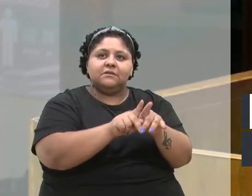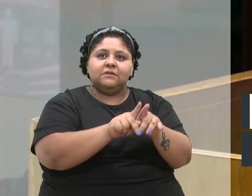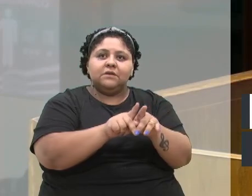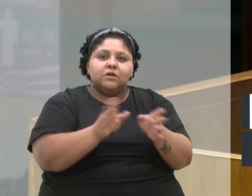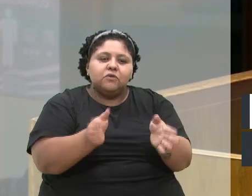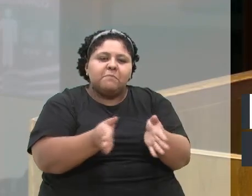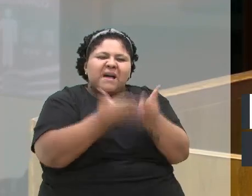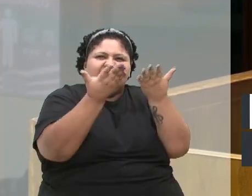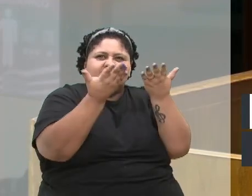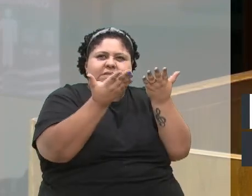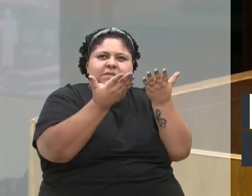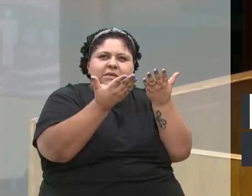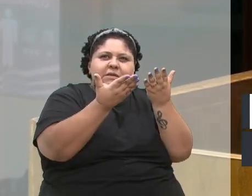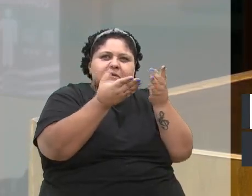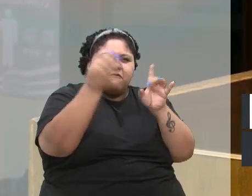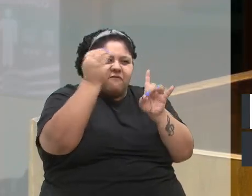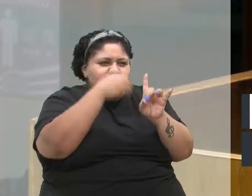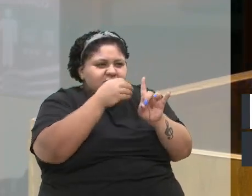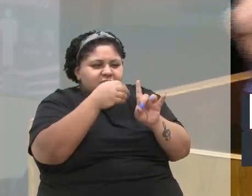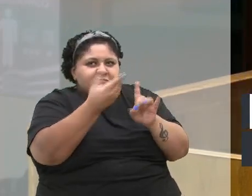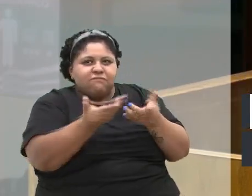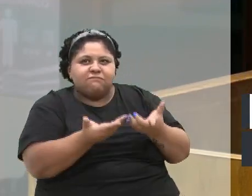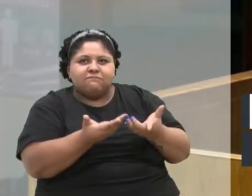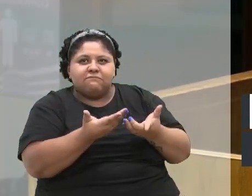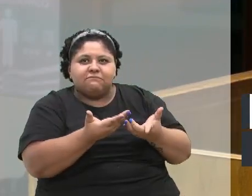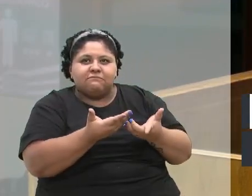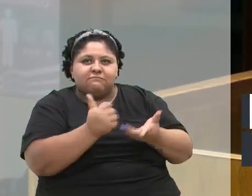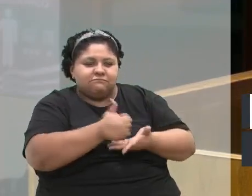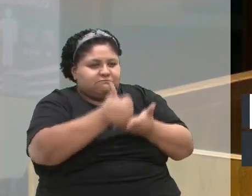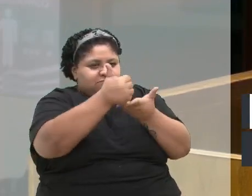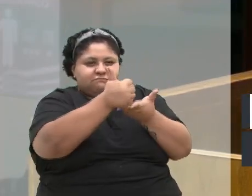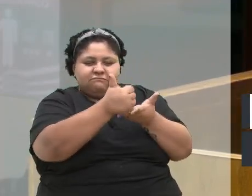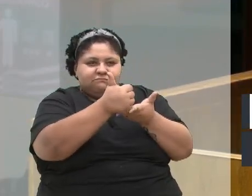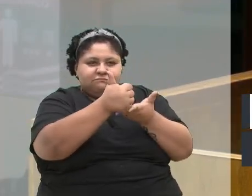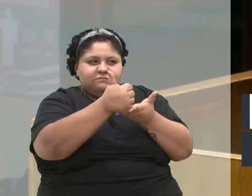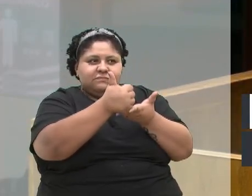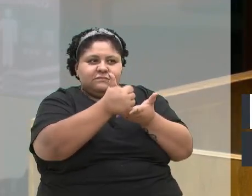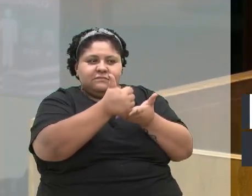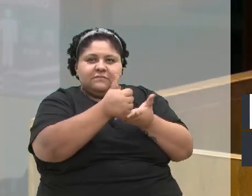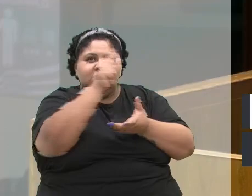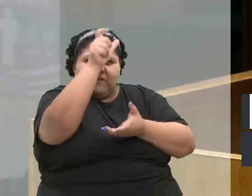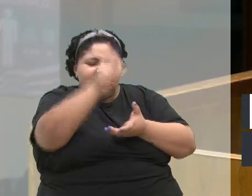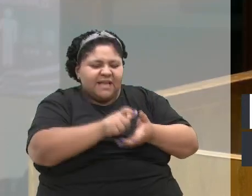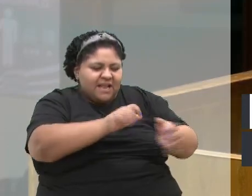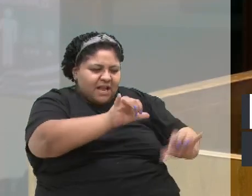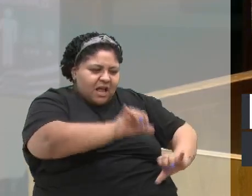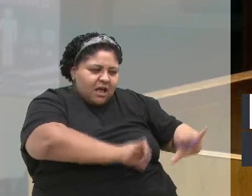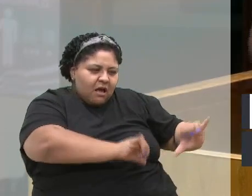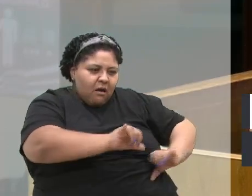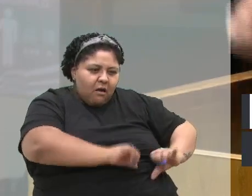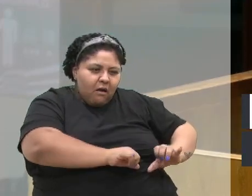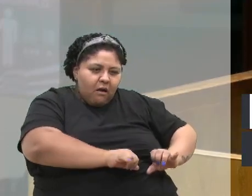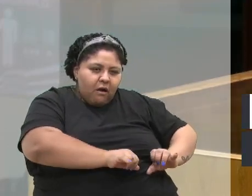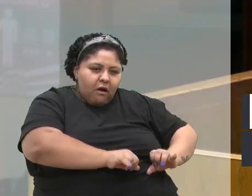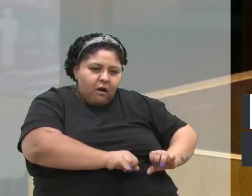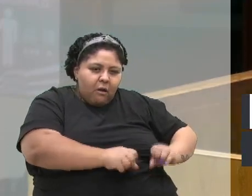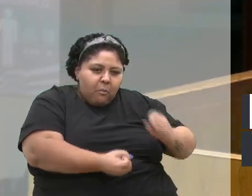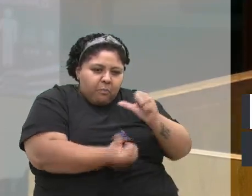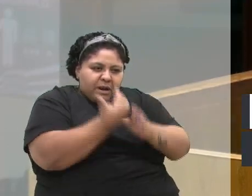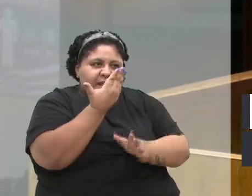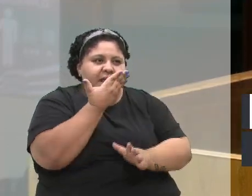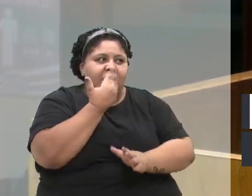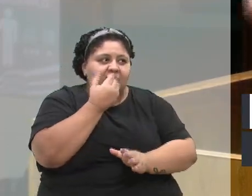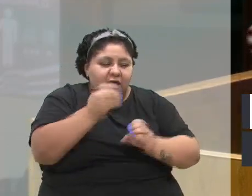pobre, em prol do produtor rural, em prol daquele que sofre para produzir o alimento e trazer